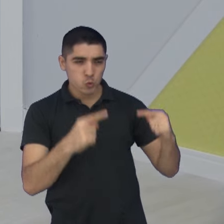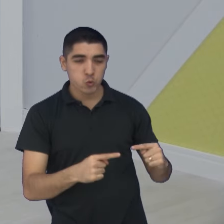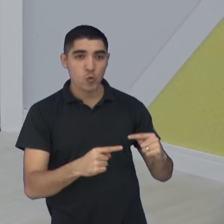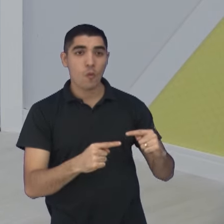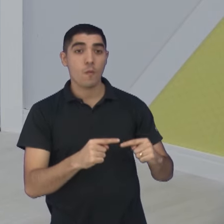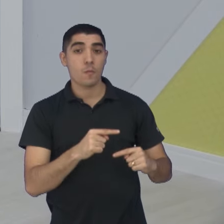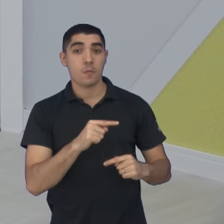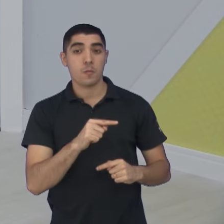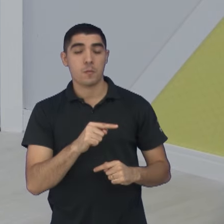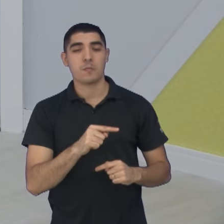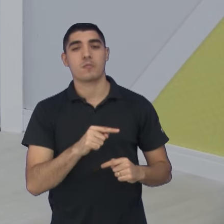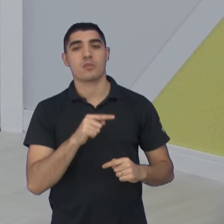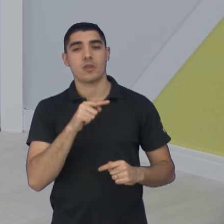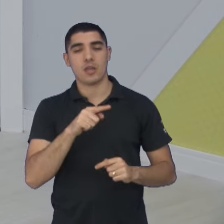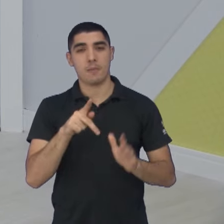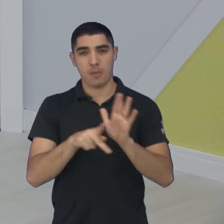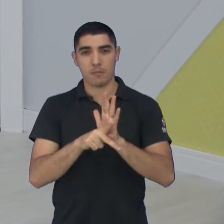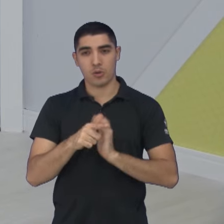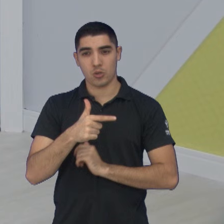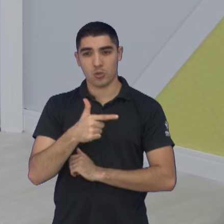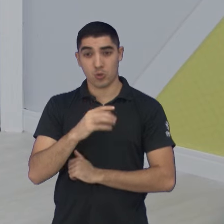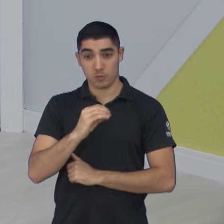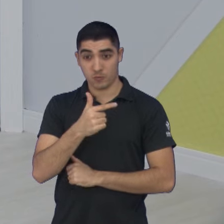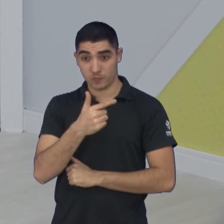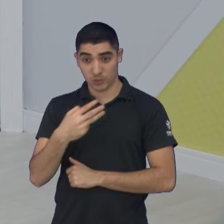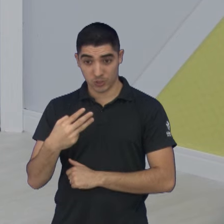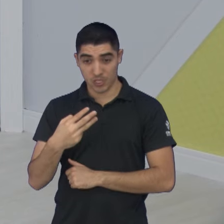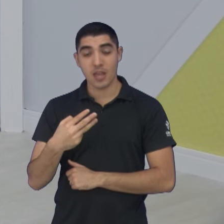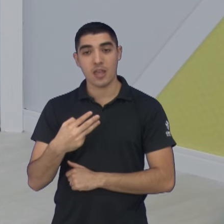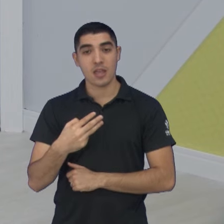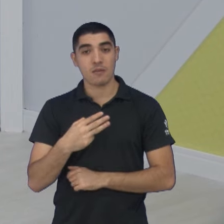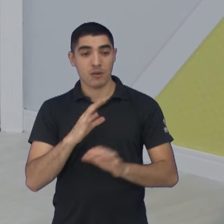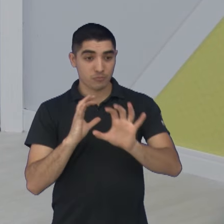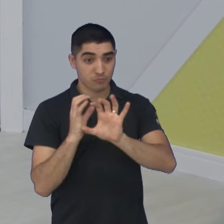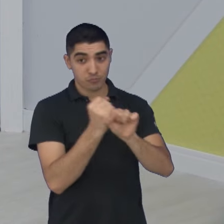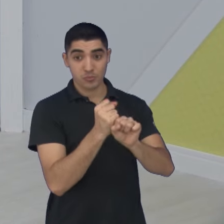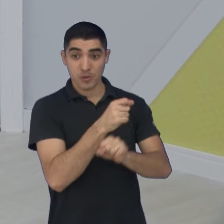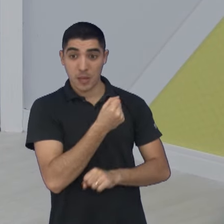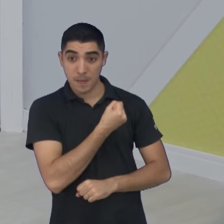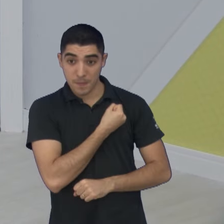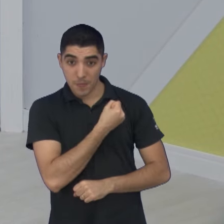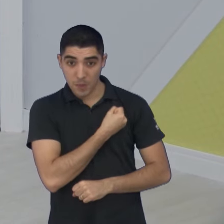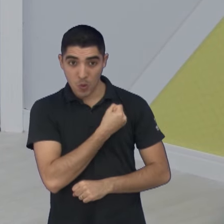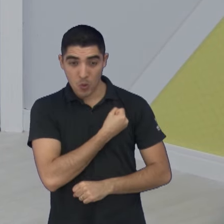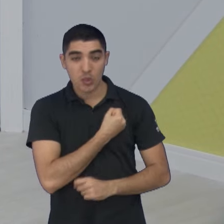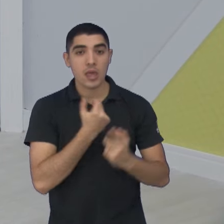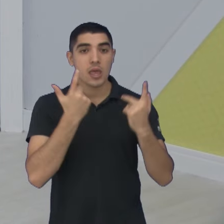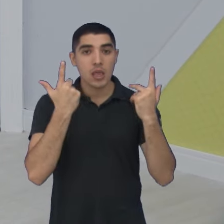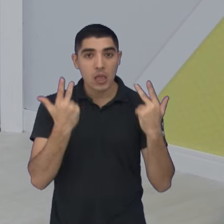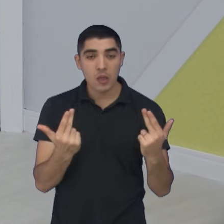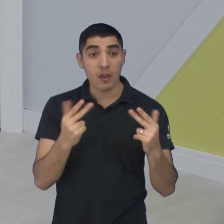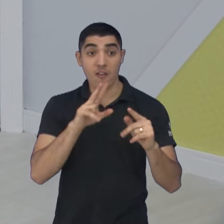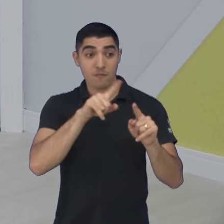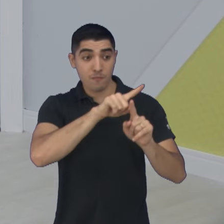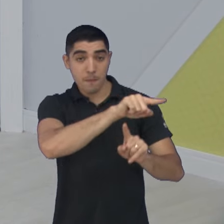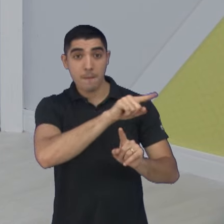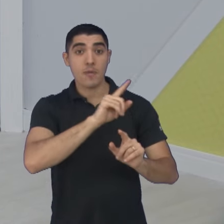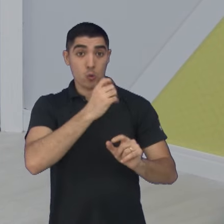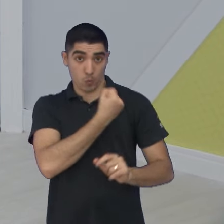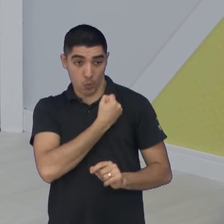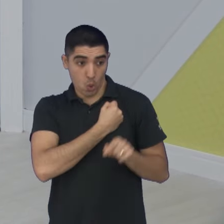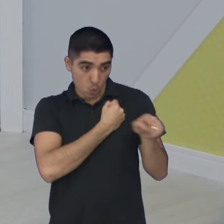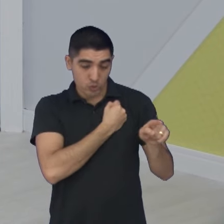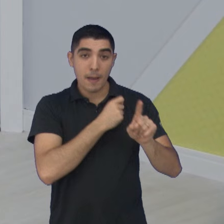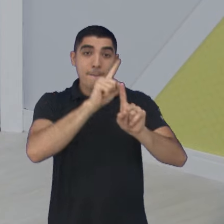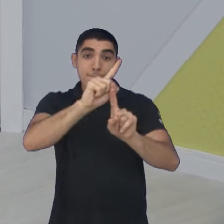lá de 2003, você vai somar os pontos junto após os vinte e tantos jogos